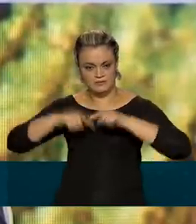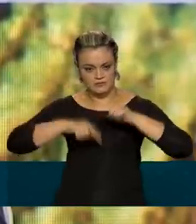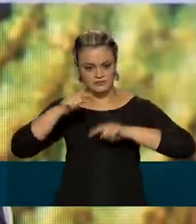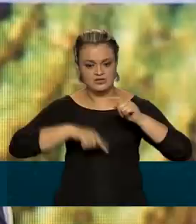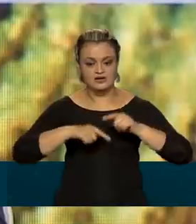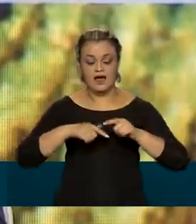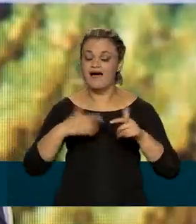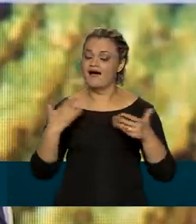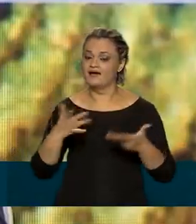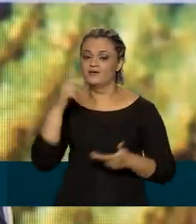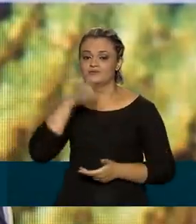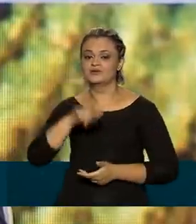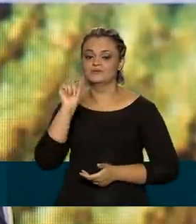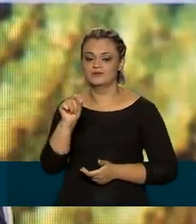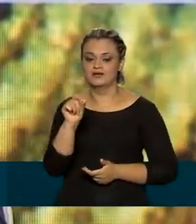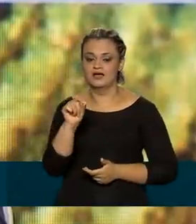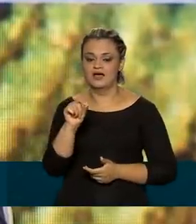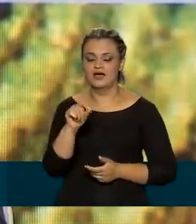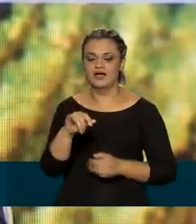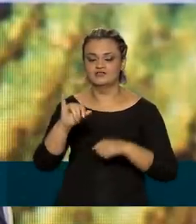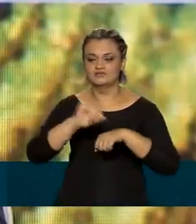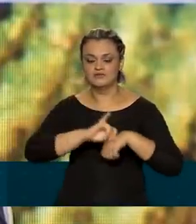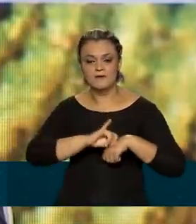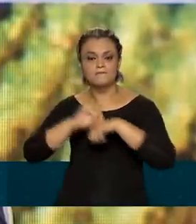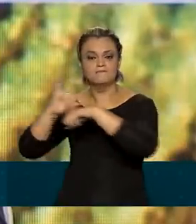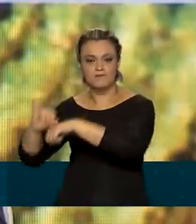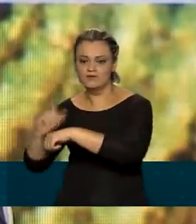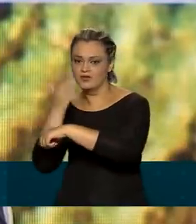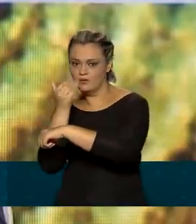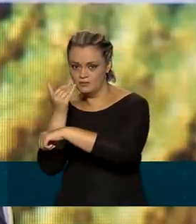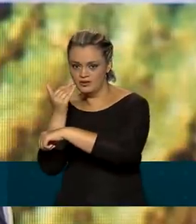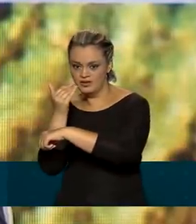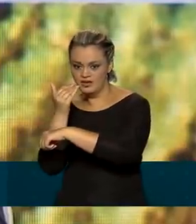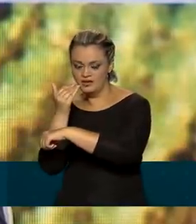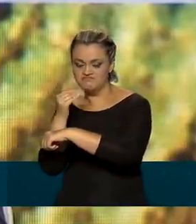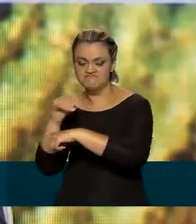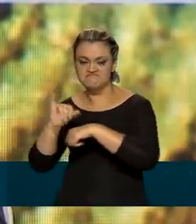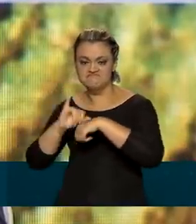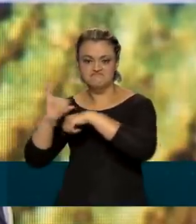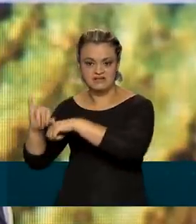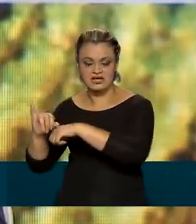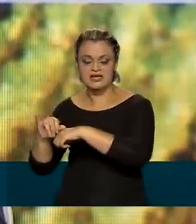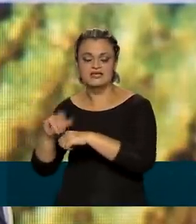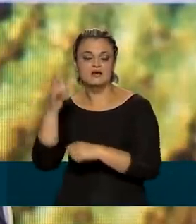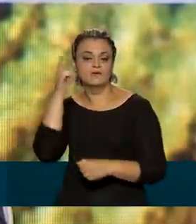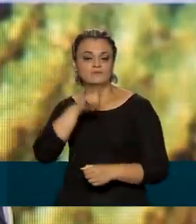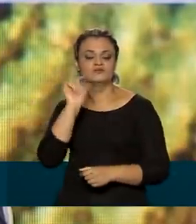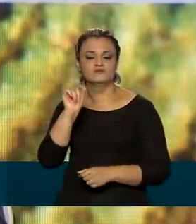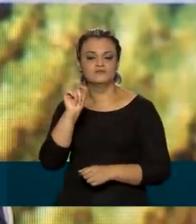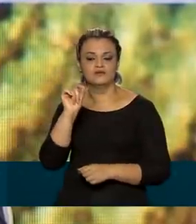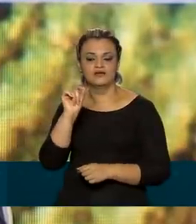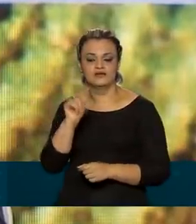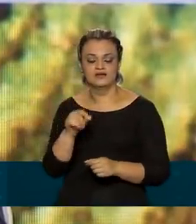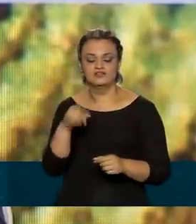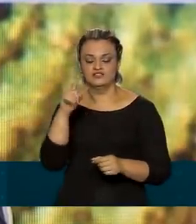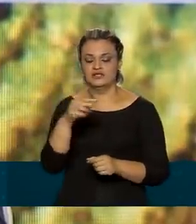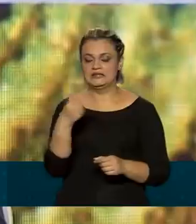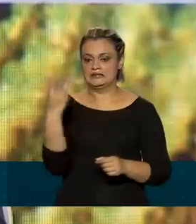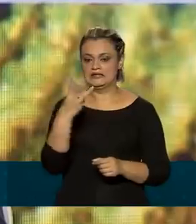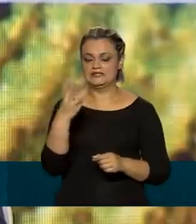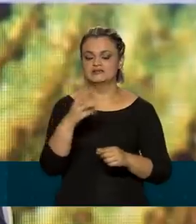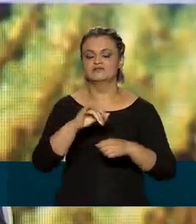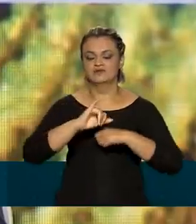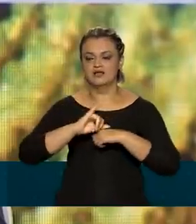de ser um país importador líquido de alimentos e atingimos a condição de terceiro maior